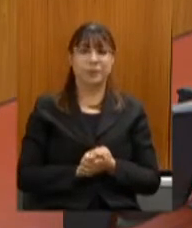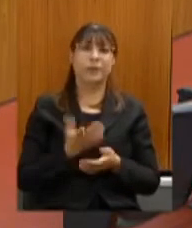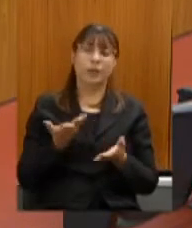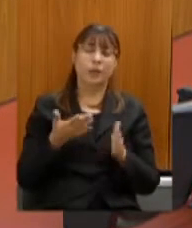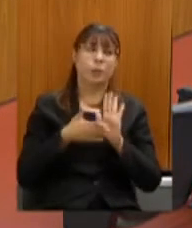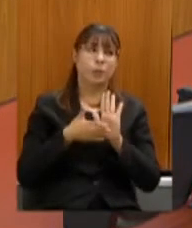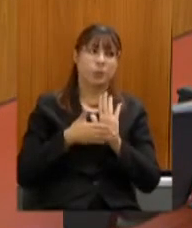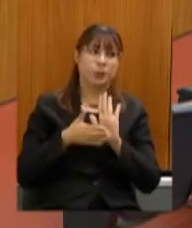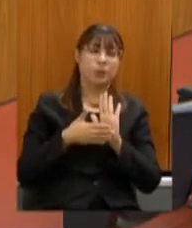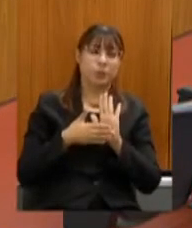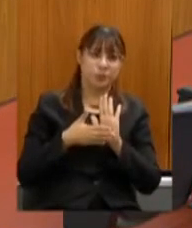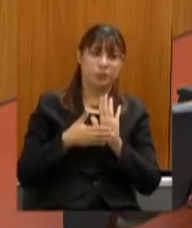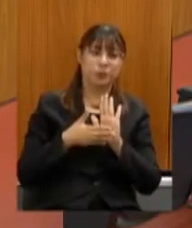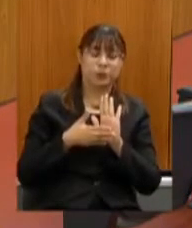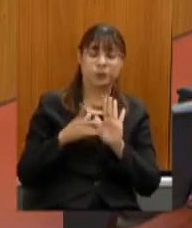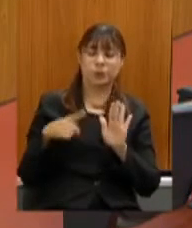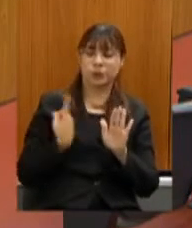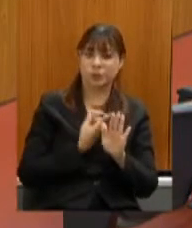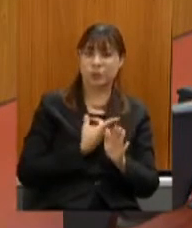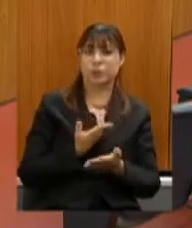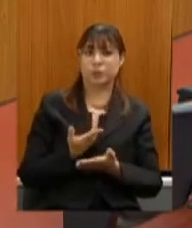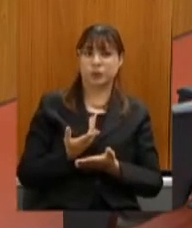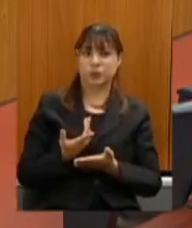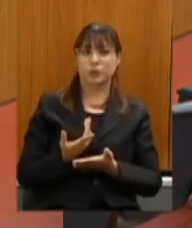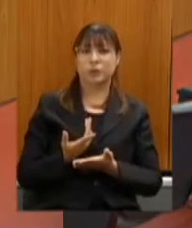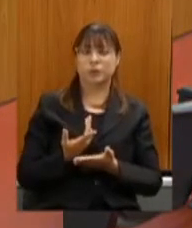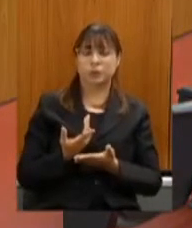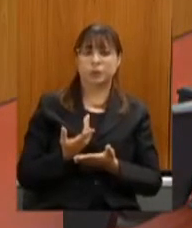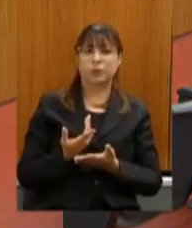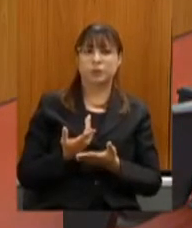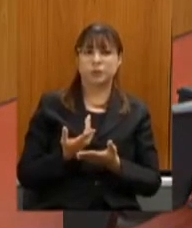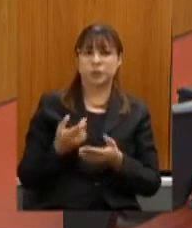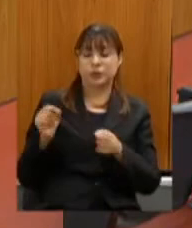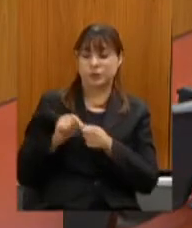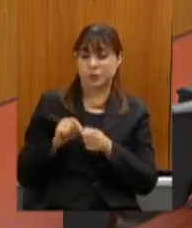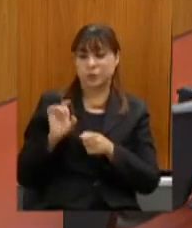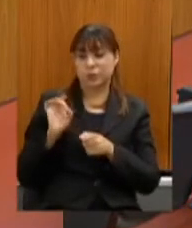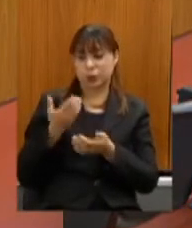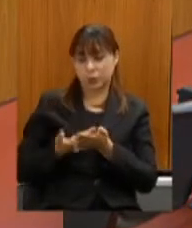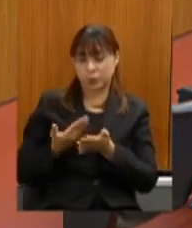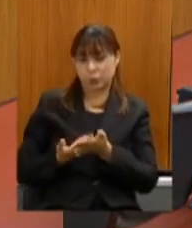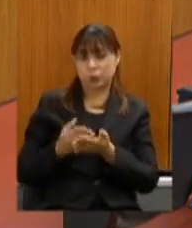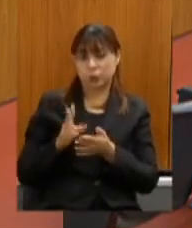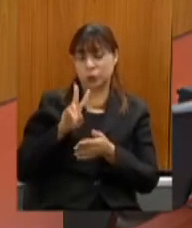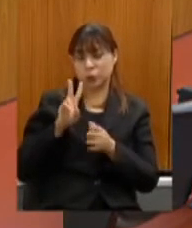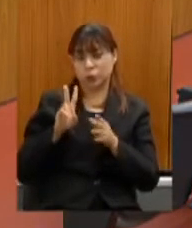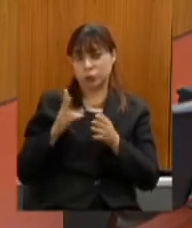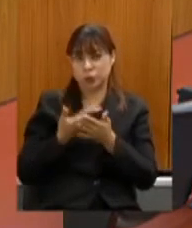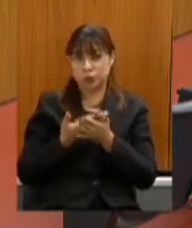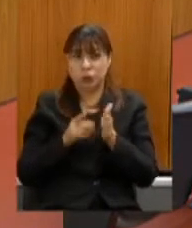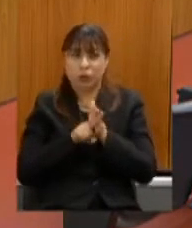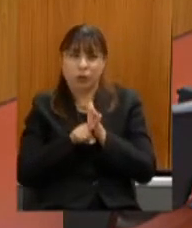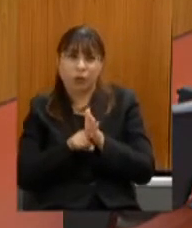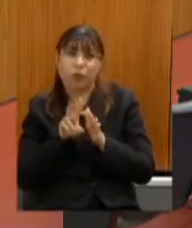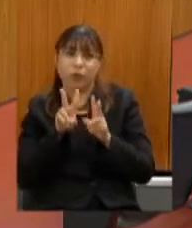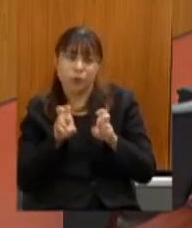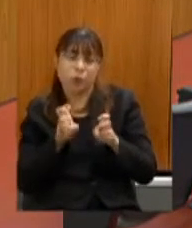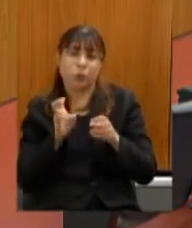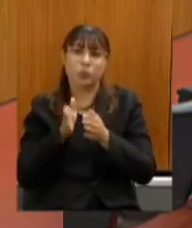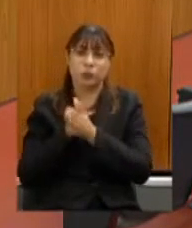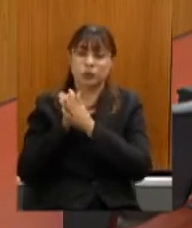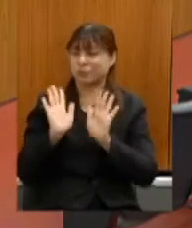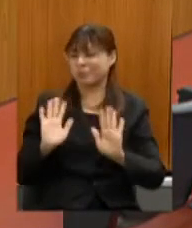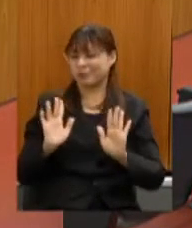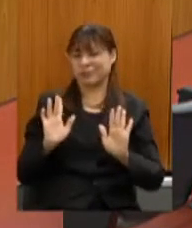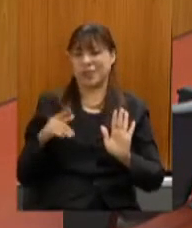realmente fazer um não um estudo sobre o Jequitinhonha porque nós eu falo também repito sempre nós estamos